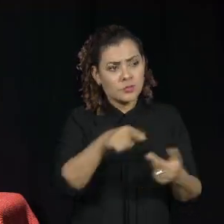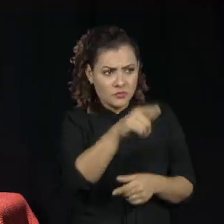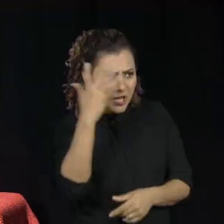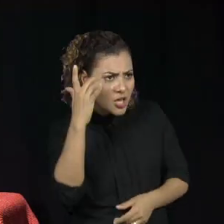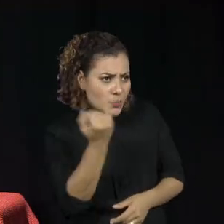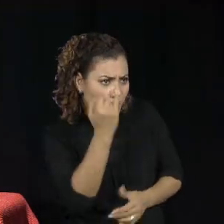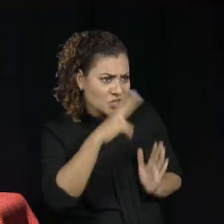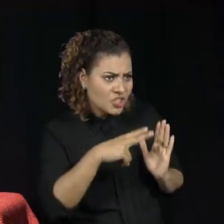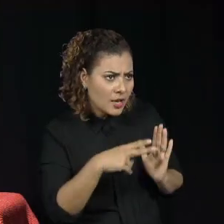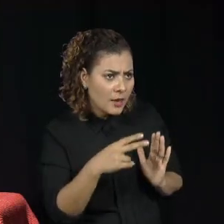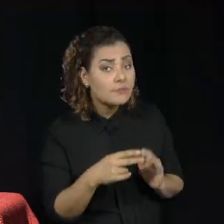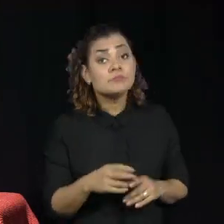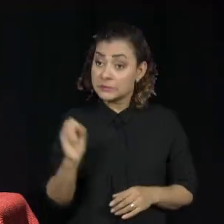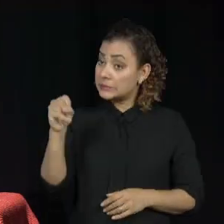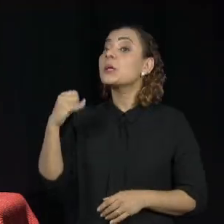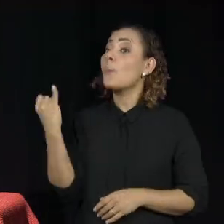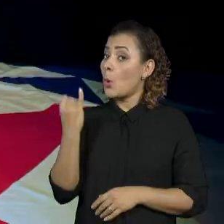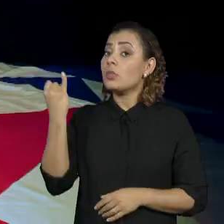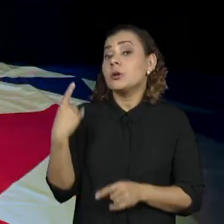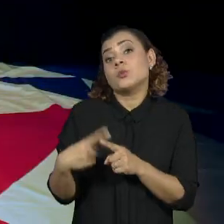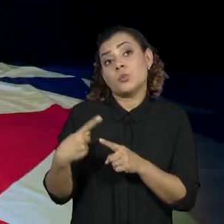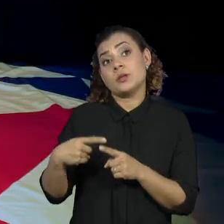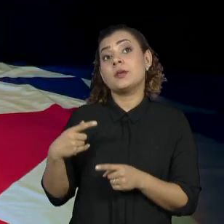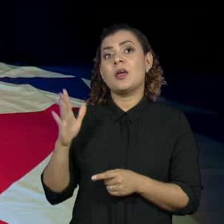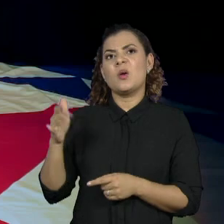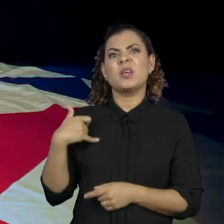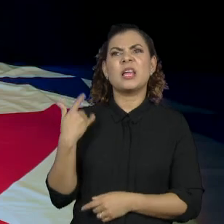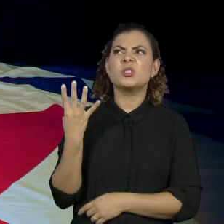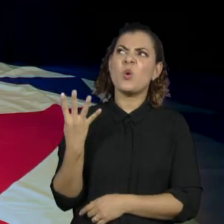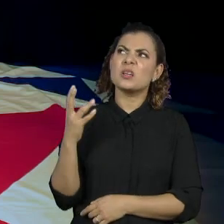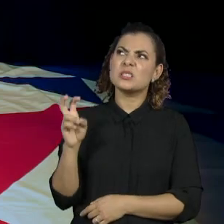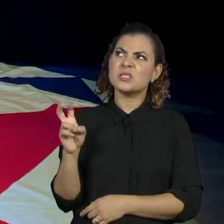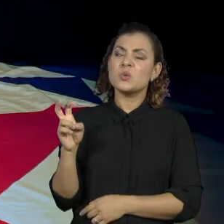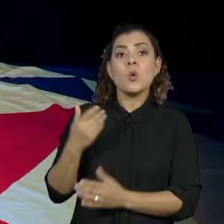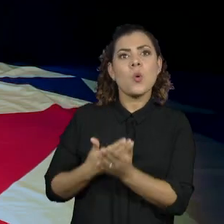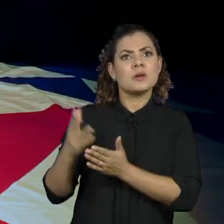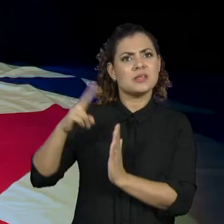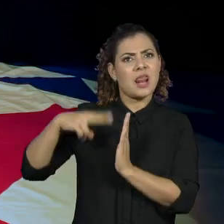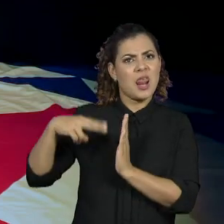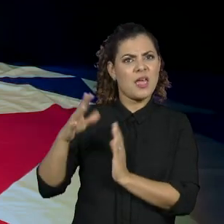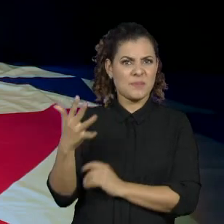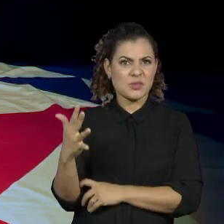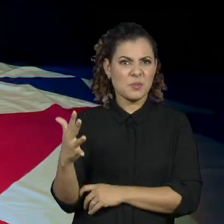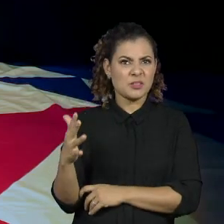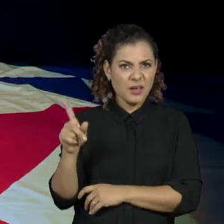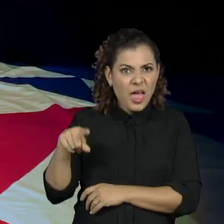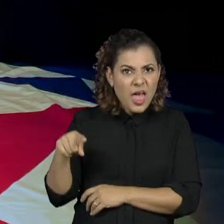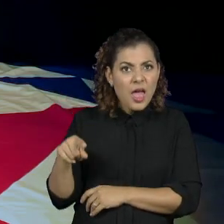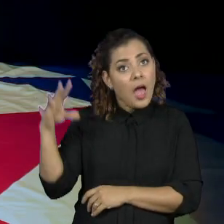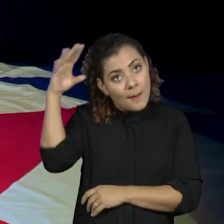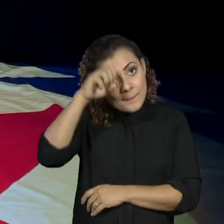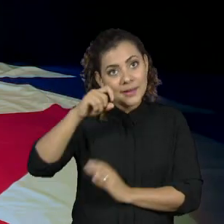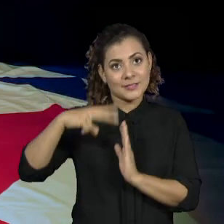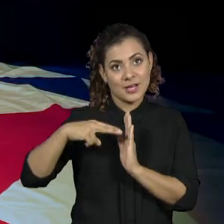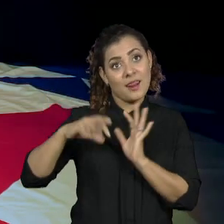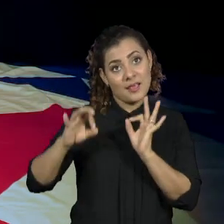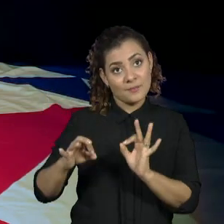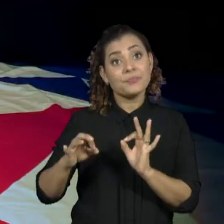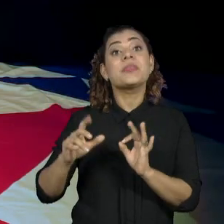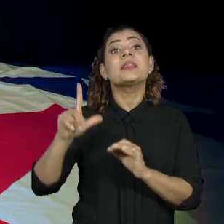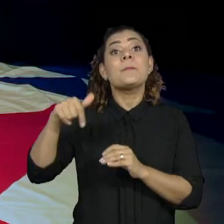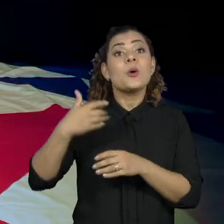Sim. Eu tinha 4 ou 5 anos, quando eu meio que aprendi a ler, depois eu